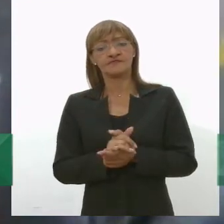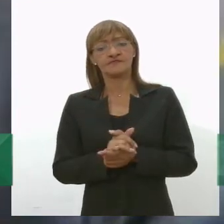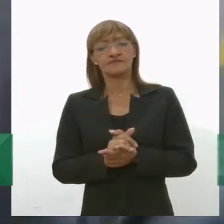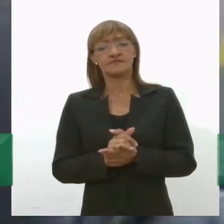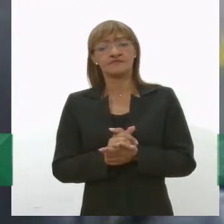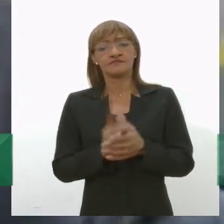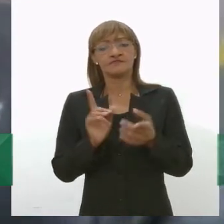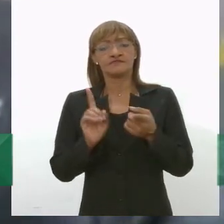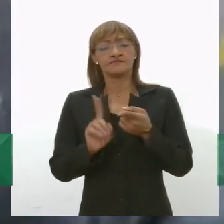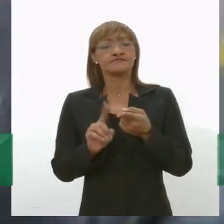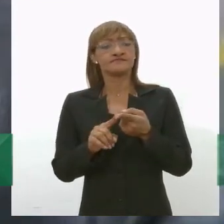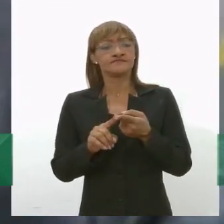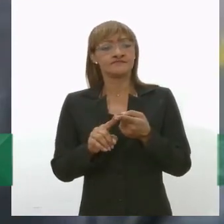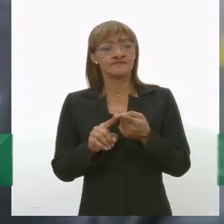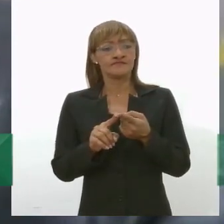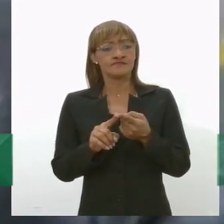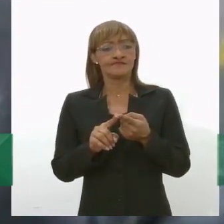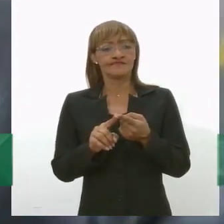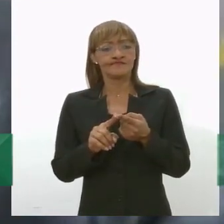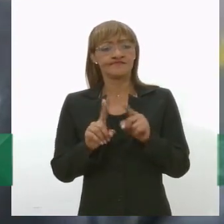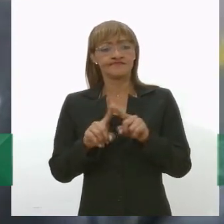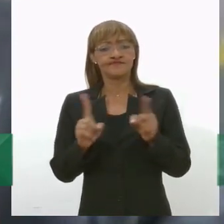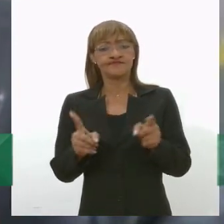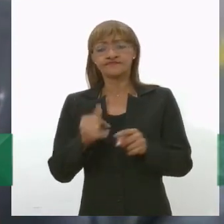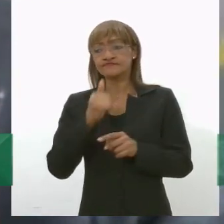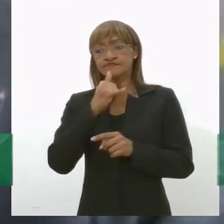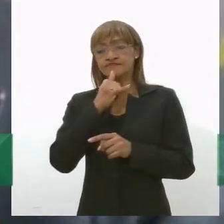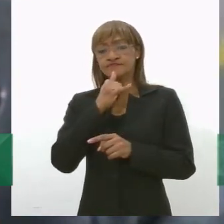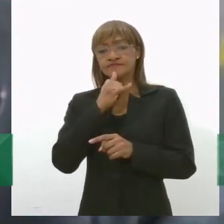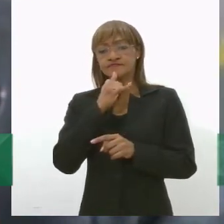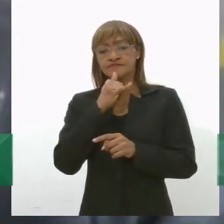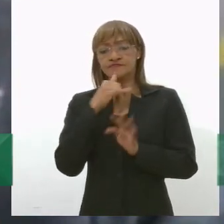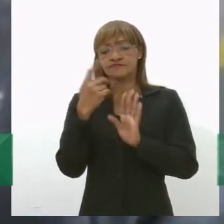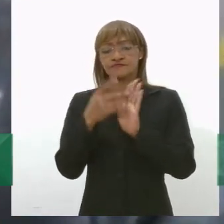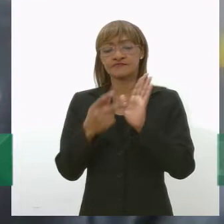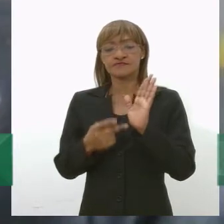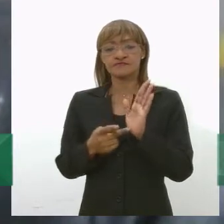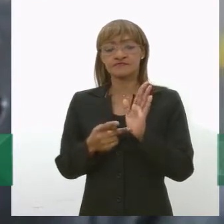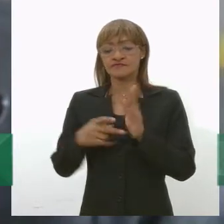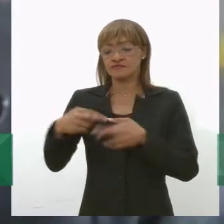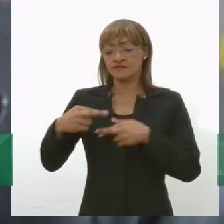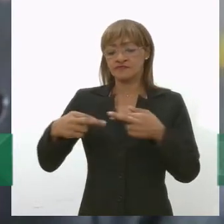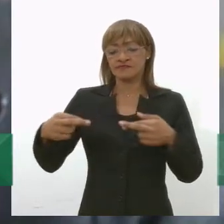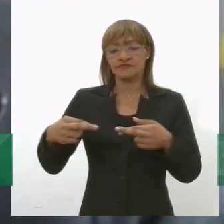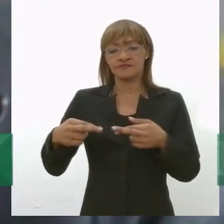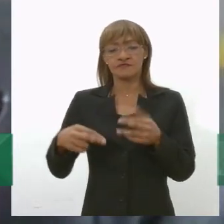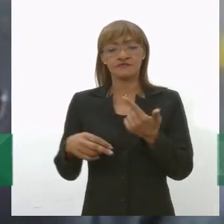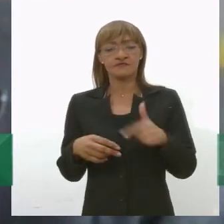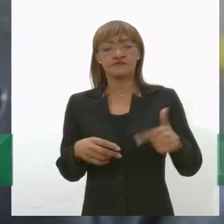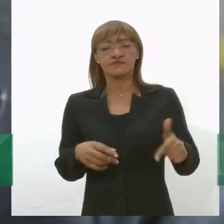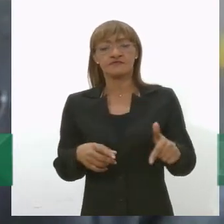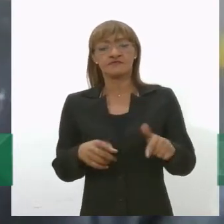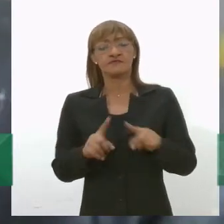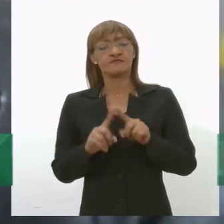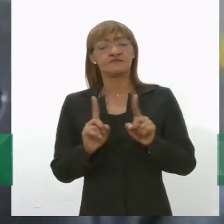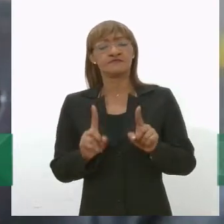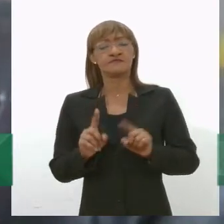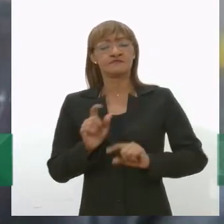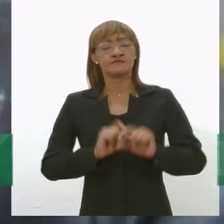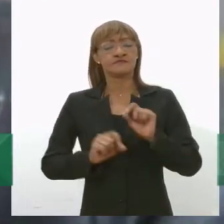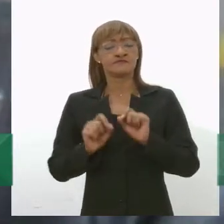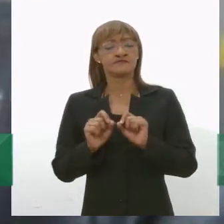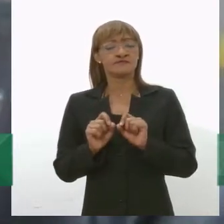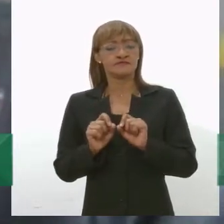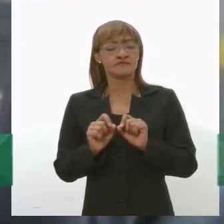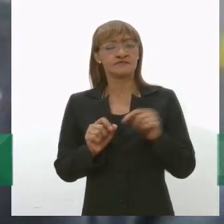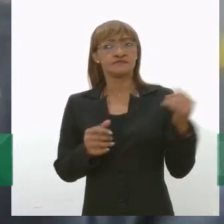Mas, infelizmente, o projeto não trata da questão da reciclagem e acho que é um dos aspectos bastante importantes